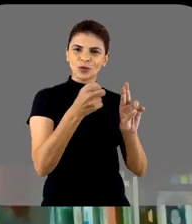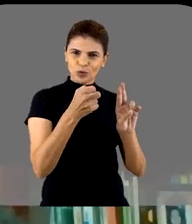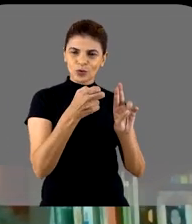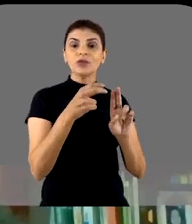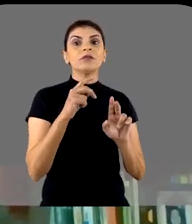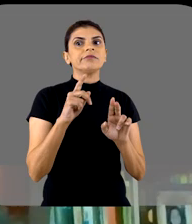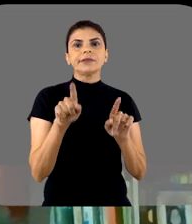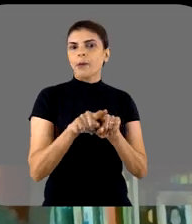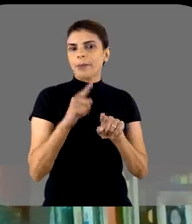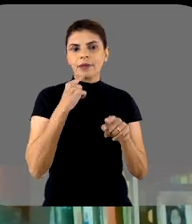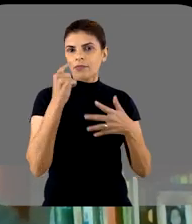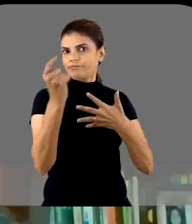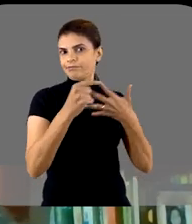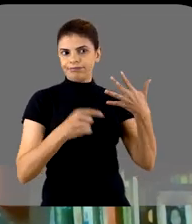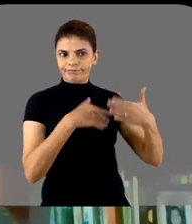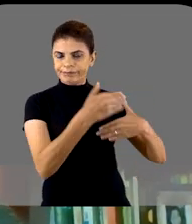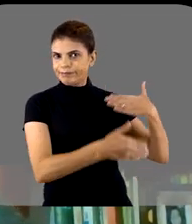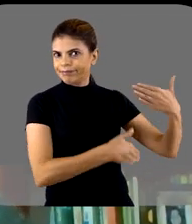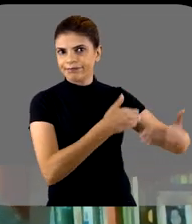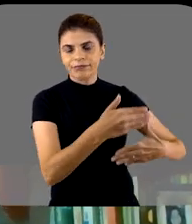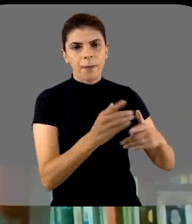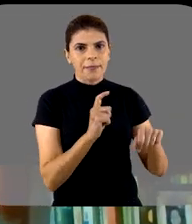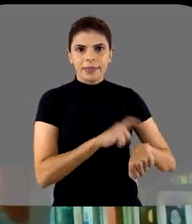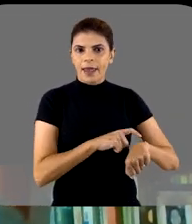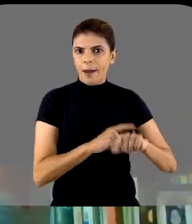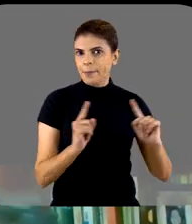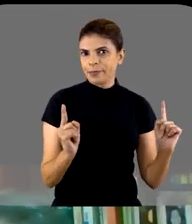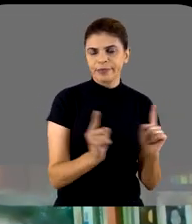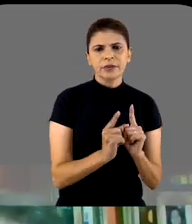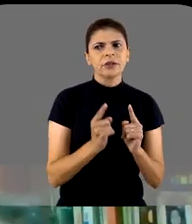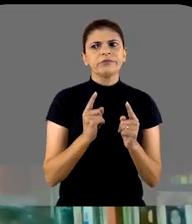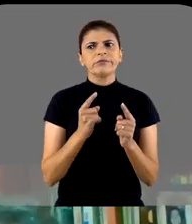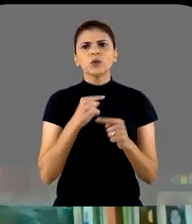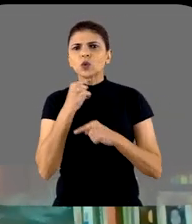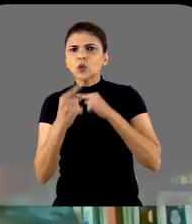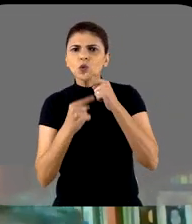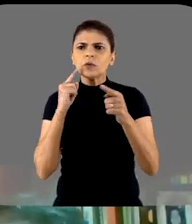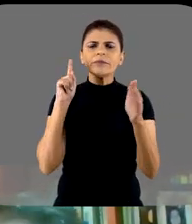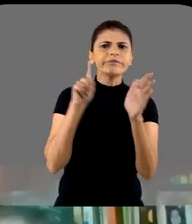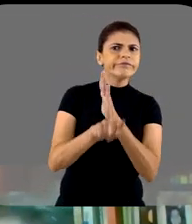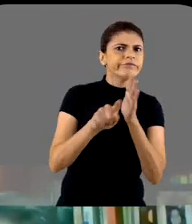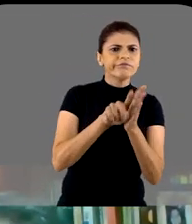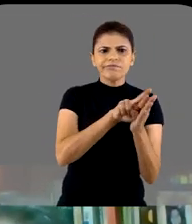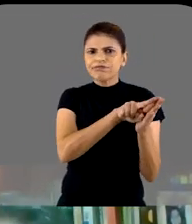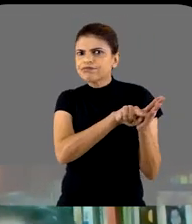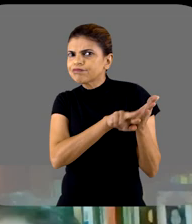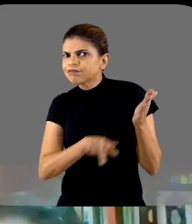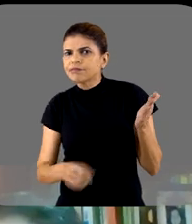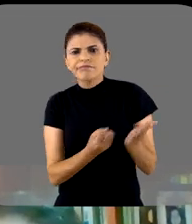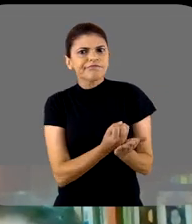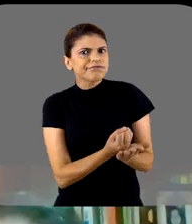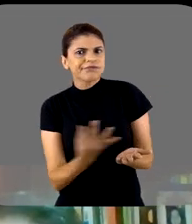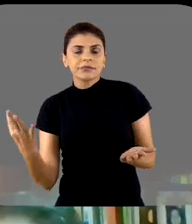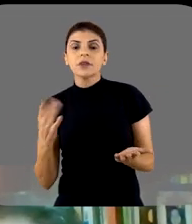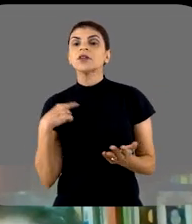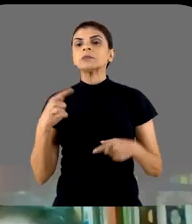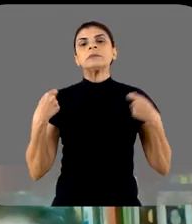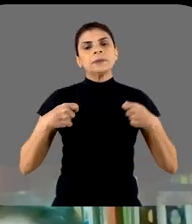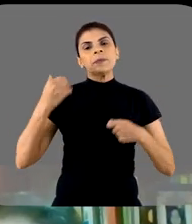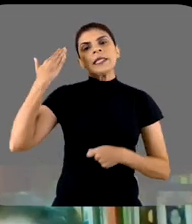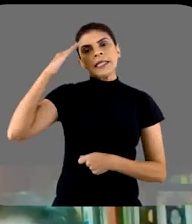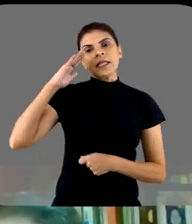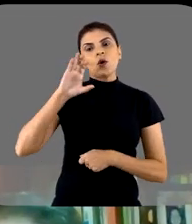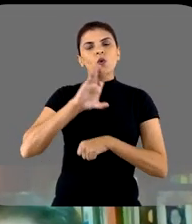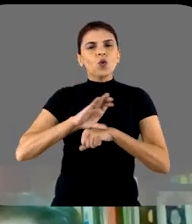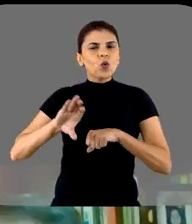contemplou ao longo dessa jornada. Muitas são as questões, plurais são essas questões, e, portanto, a gente precisa entender esse curso